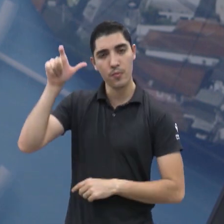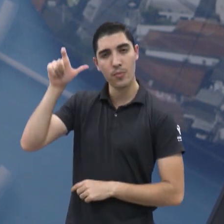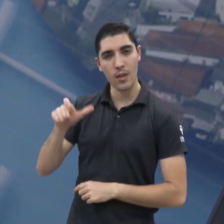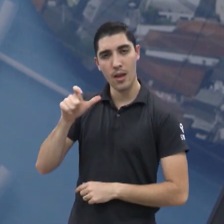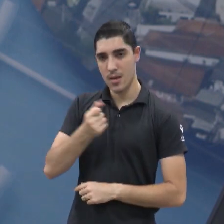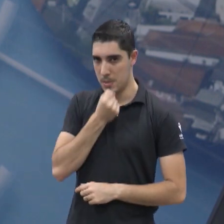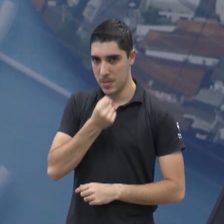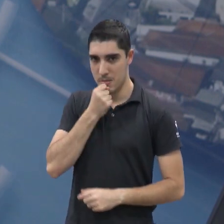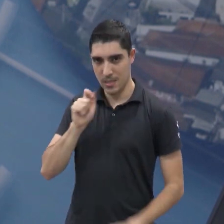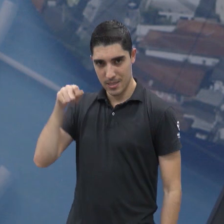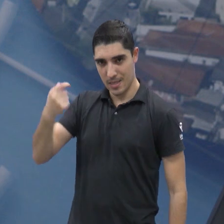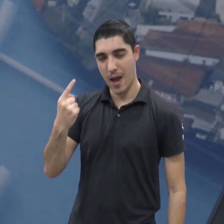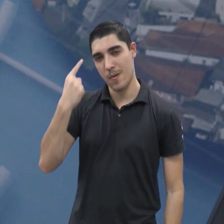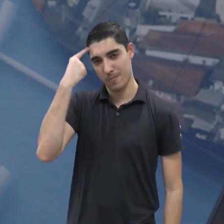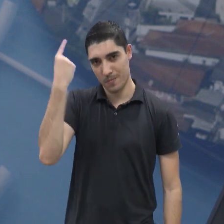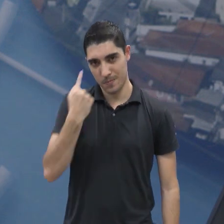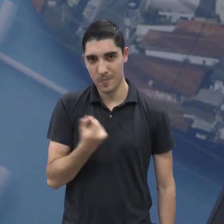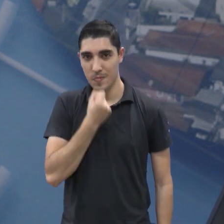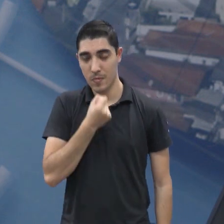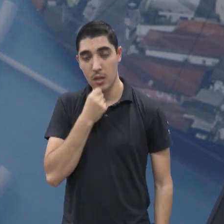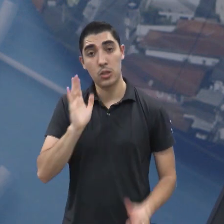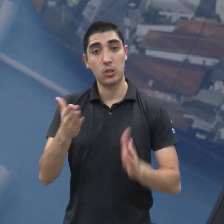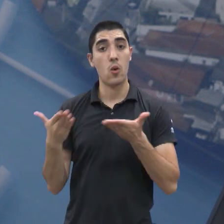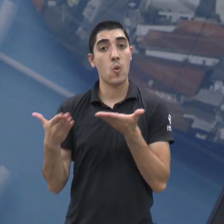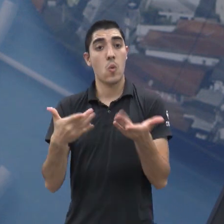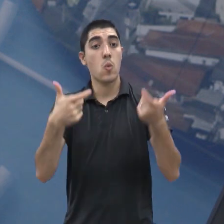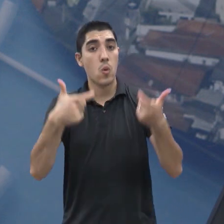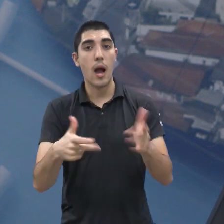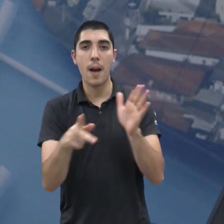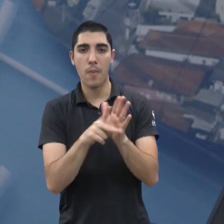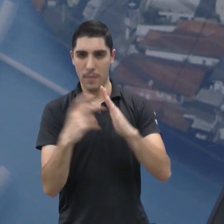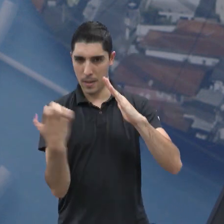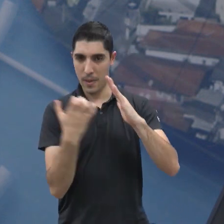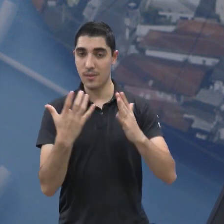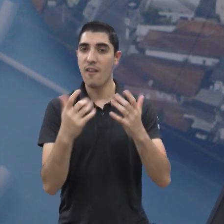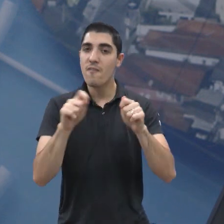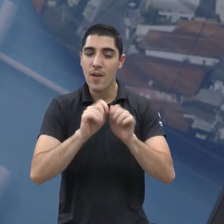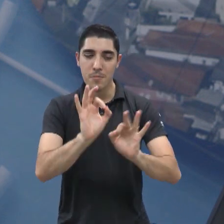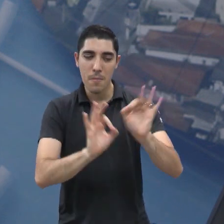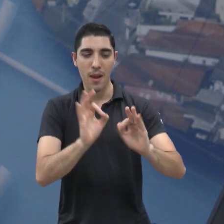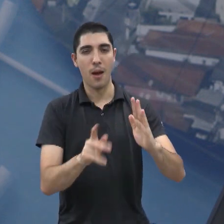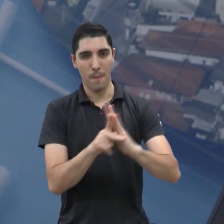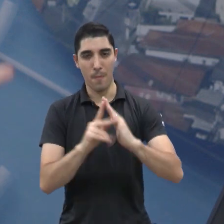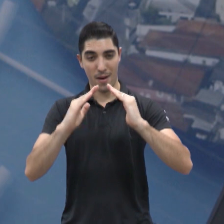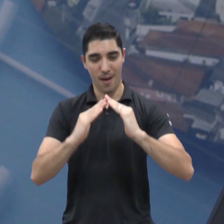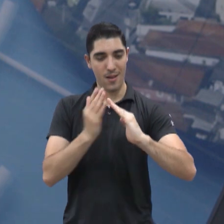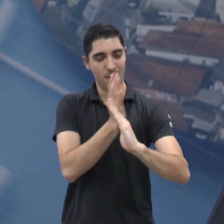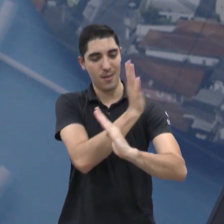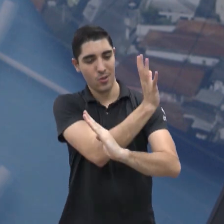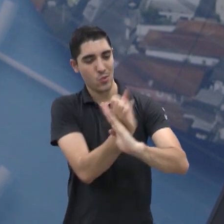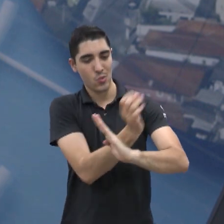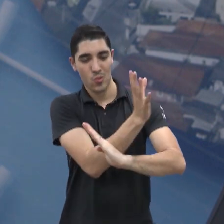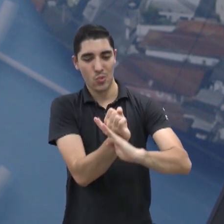foi até uma empresa que faz a instalação de energia solar. E vai explicar um pouquinho para a gente. Vamos dar uma olhada? Depois a gente